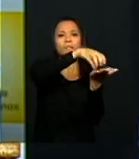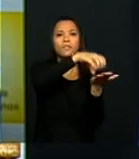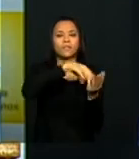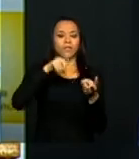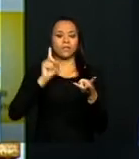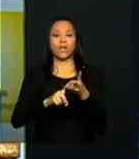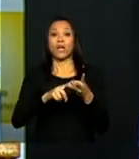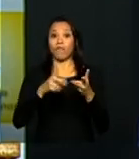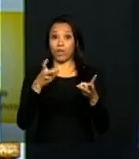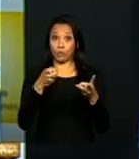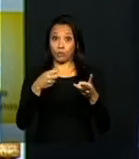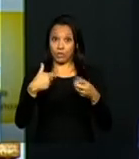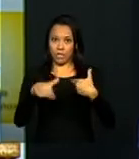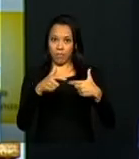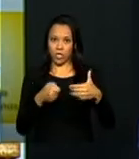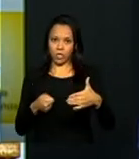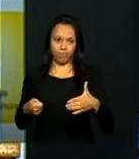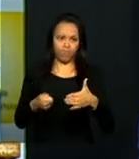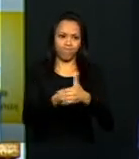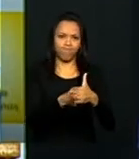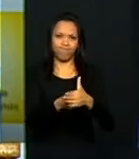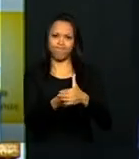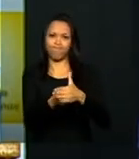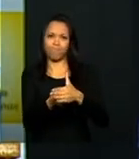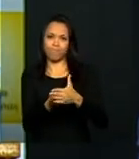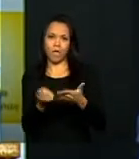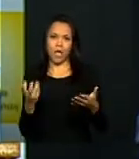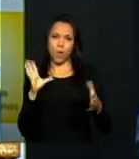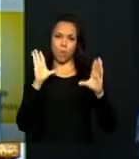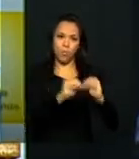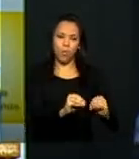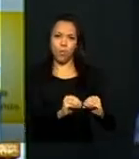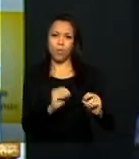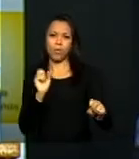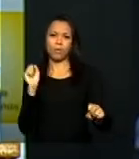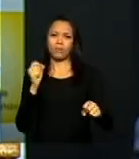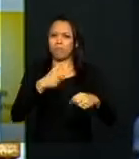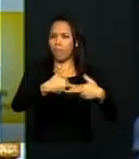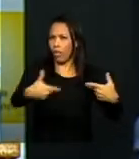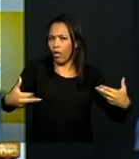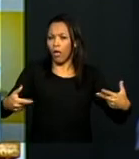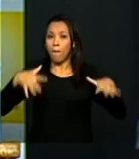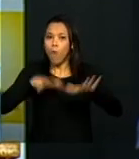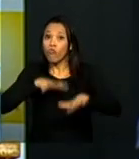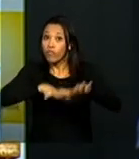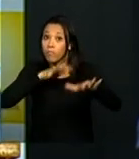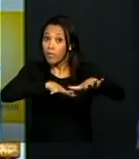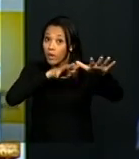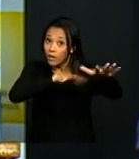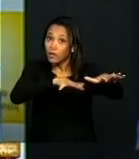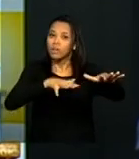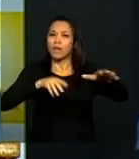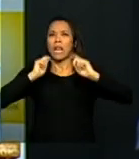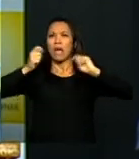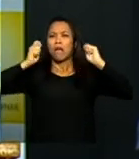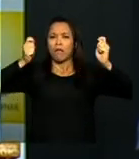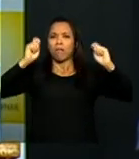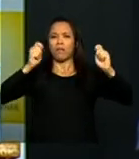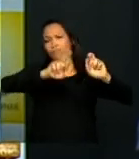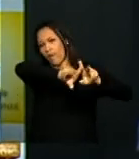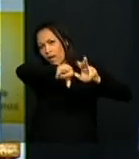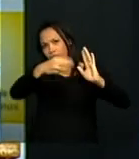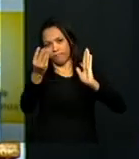as ações repressivas, contextos internacionais, movimentos de resistência, mas também que a gente